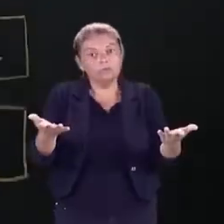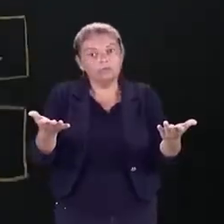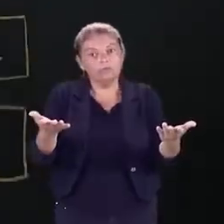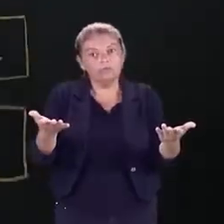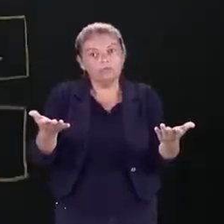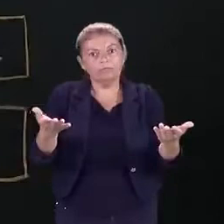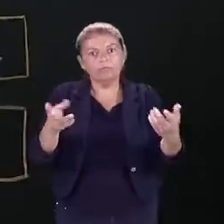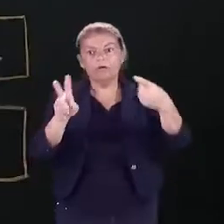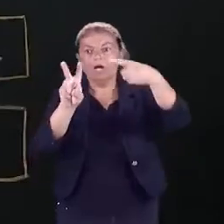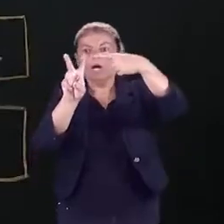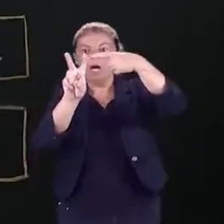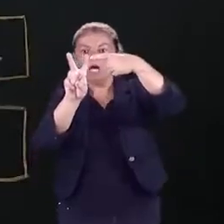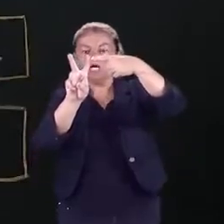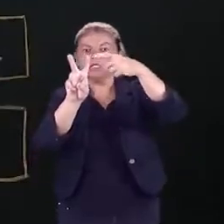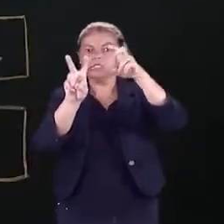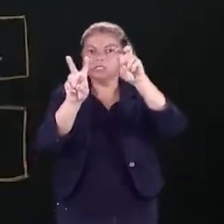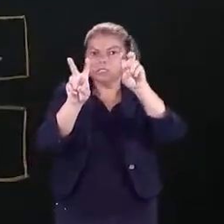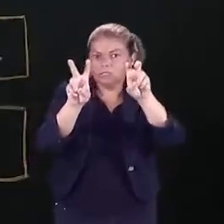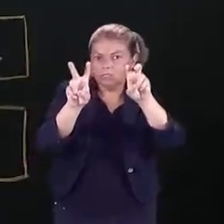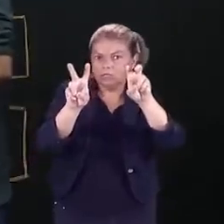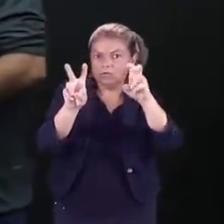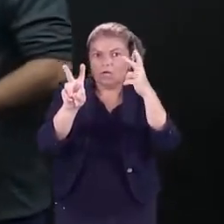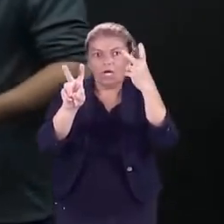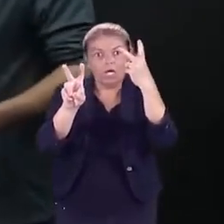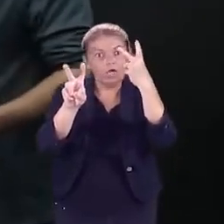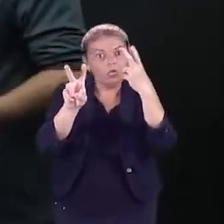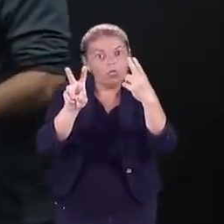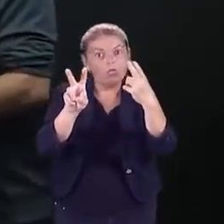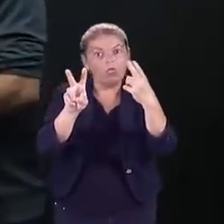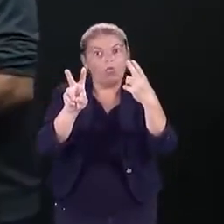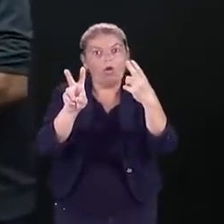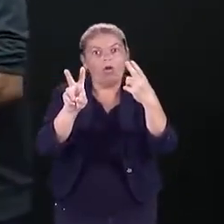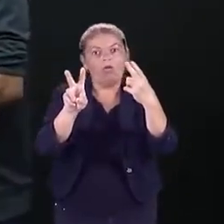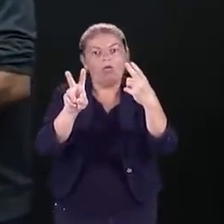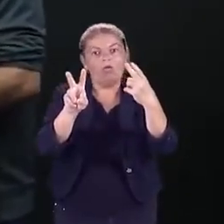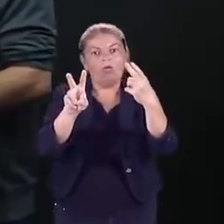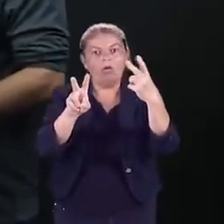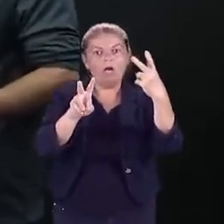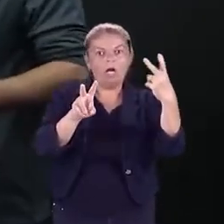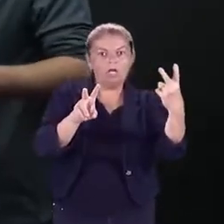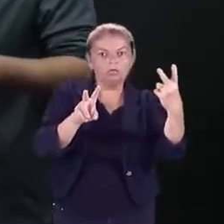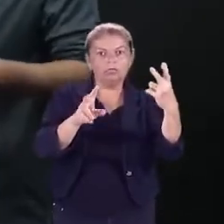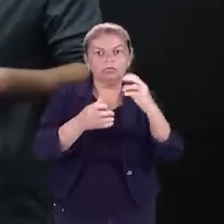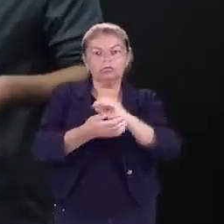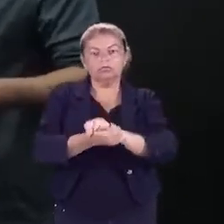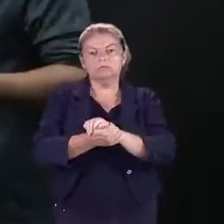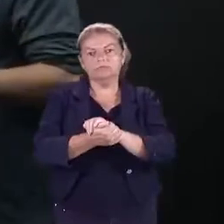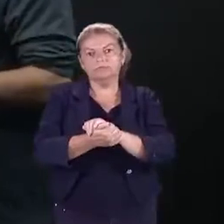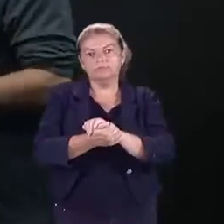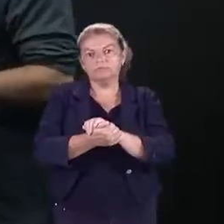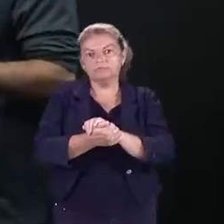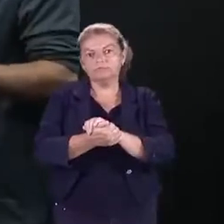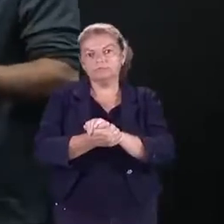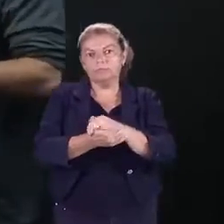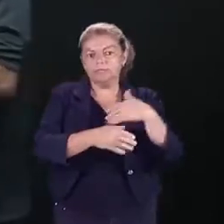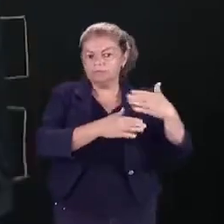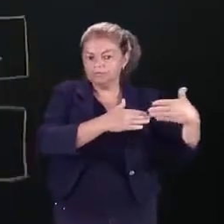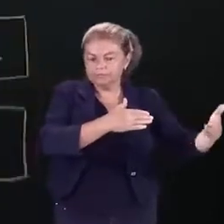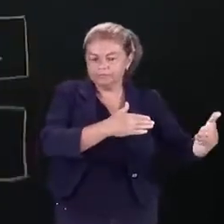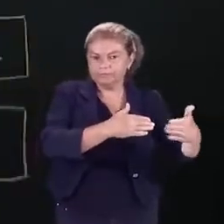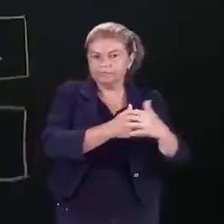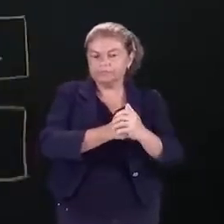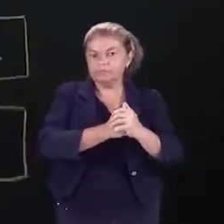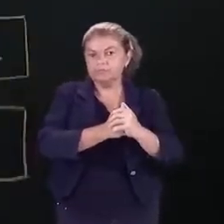a raiz quadrada de 5 é igual a 2,23606797 e assim segue, certo?